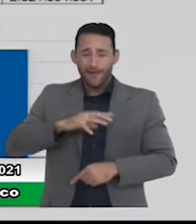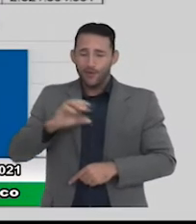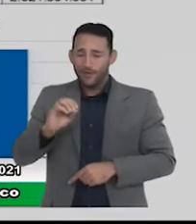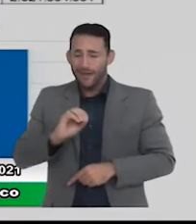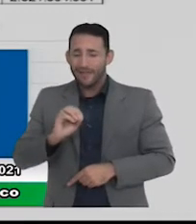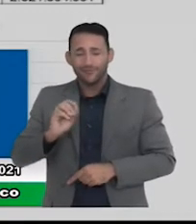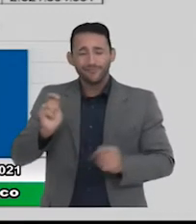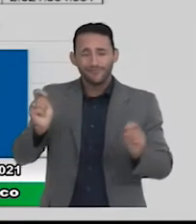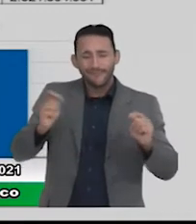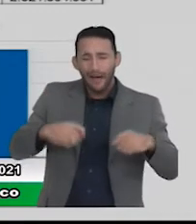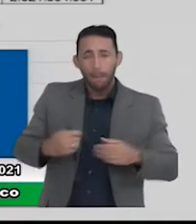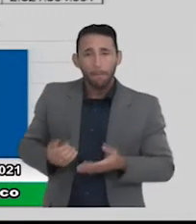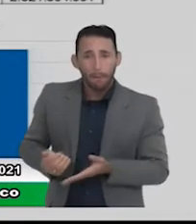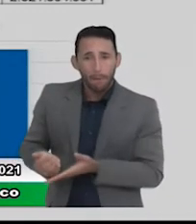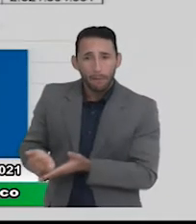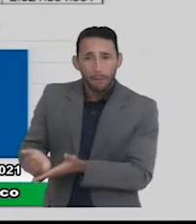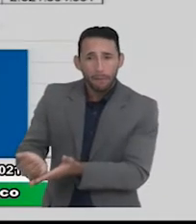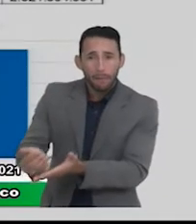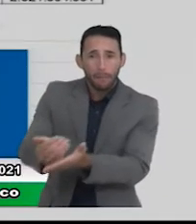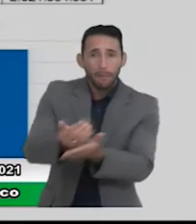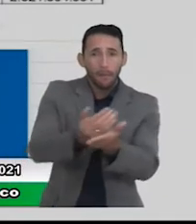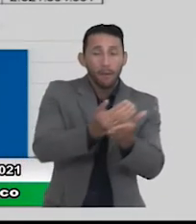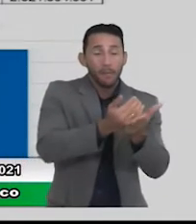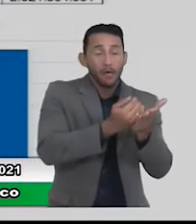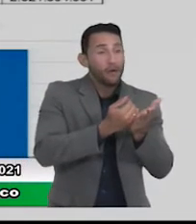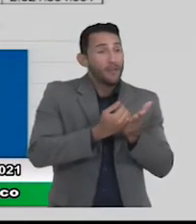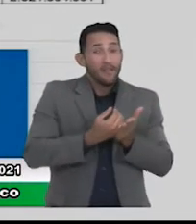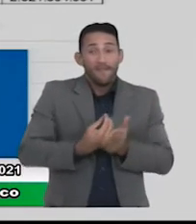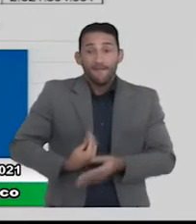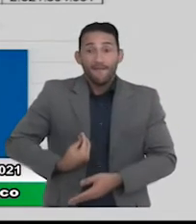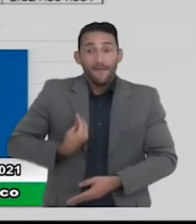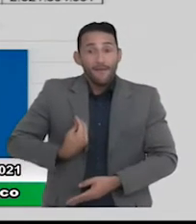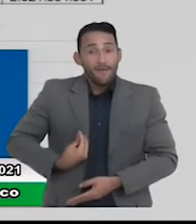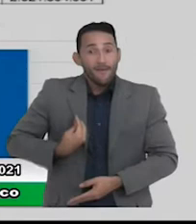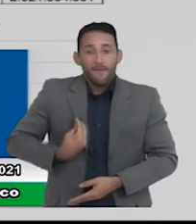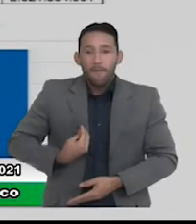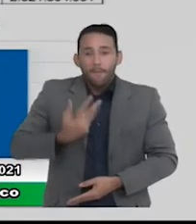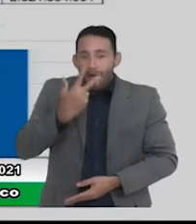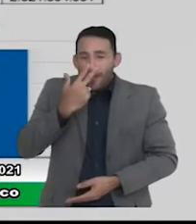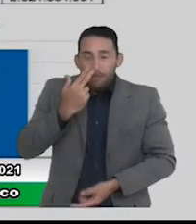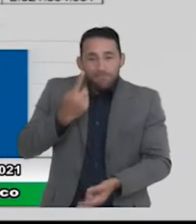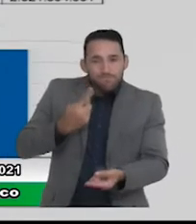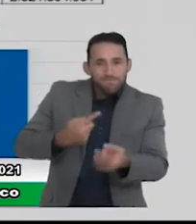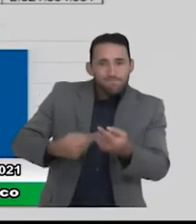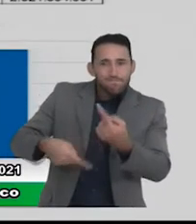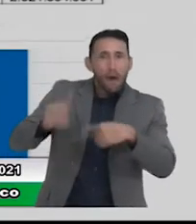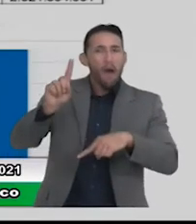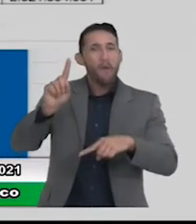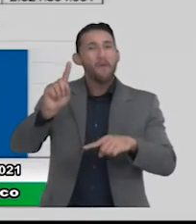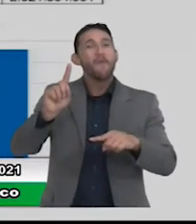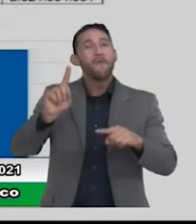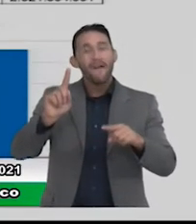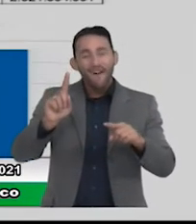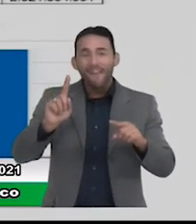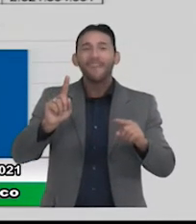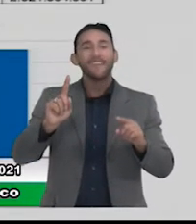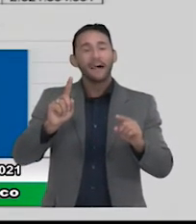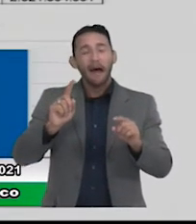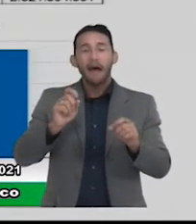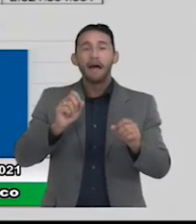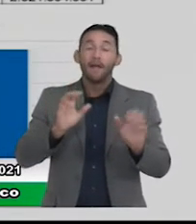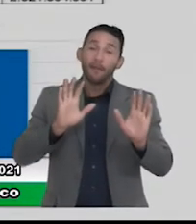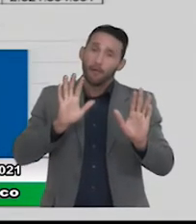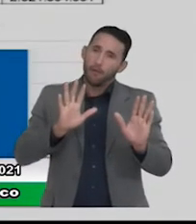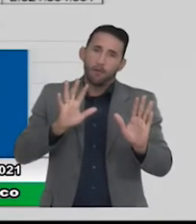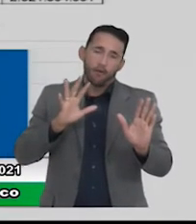um município que sobrevive e renasce eu vejo assim como um renascimento a partir de 2016 dessa arrecadação é lógico